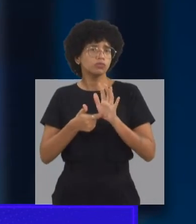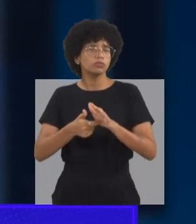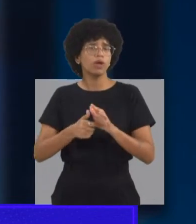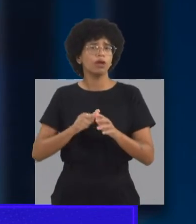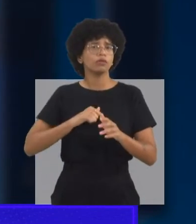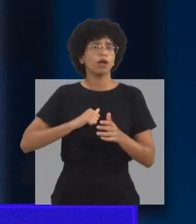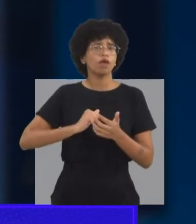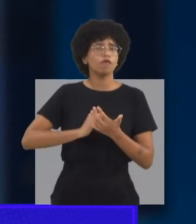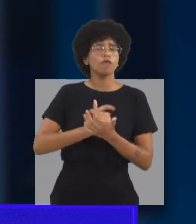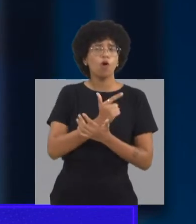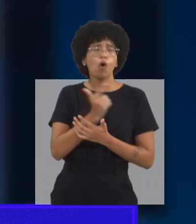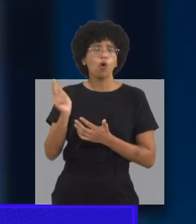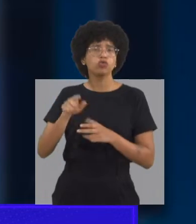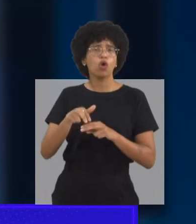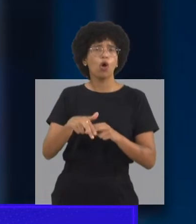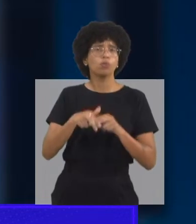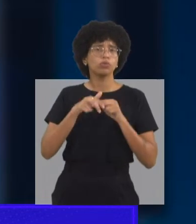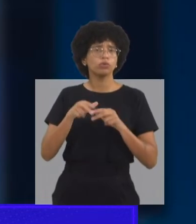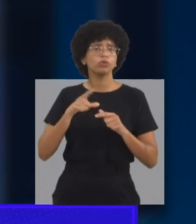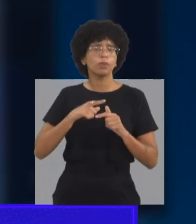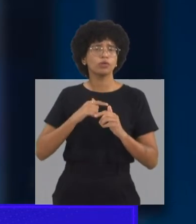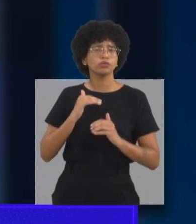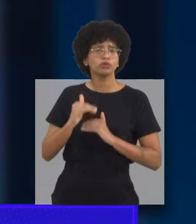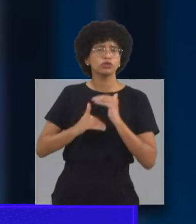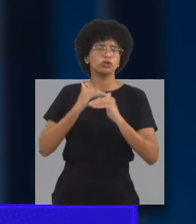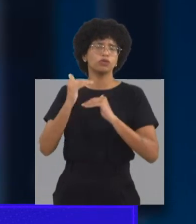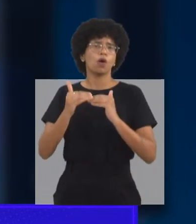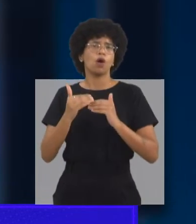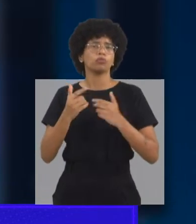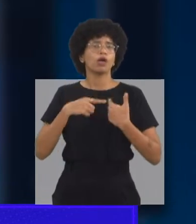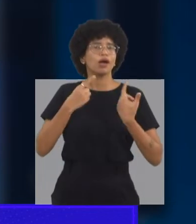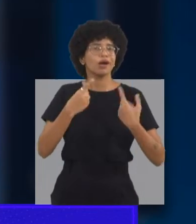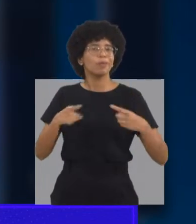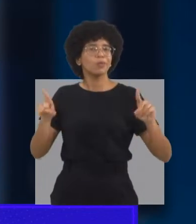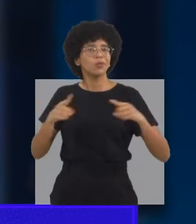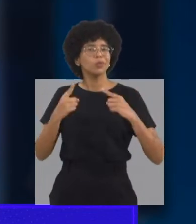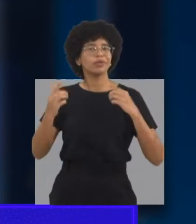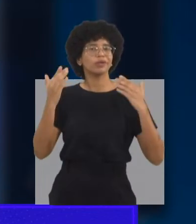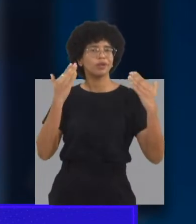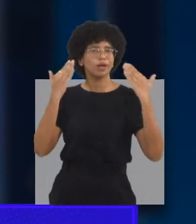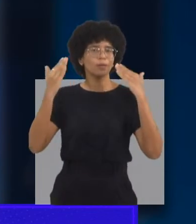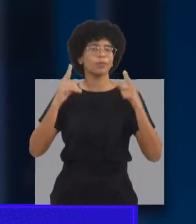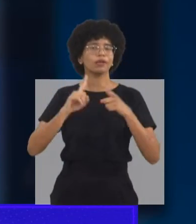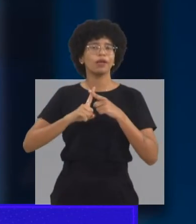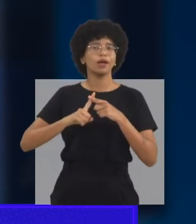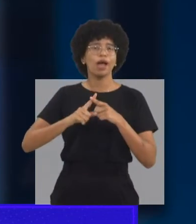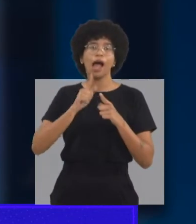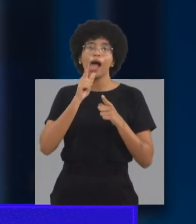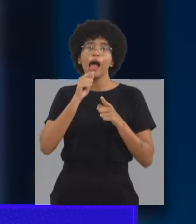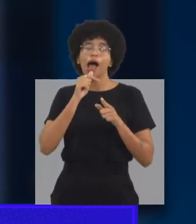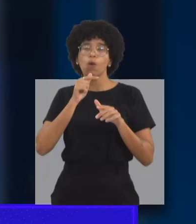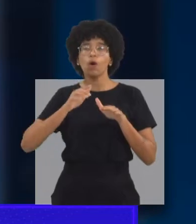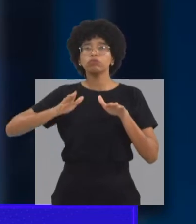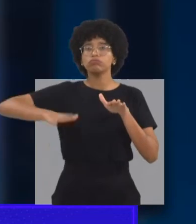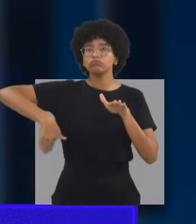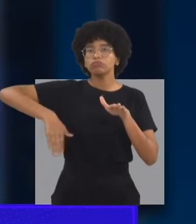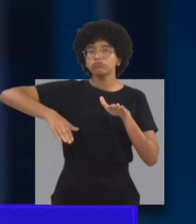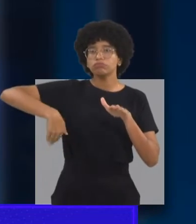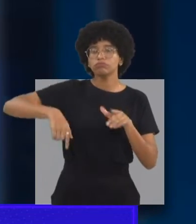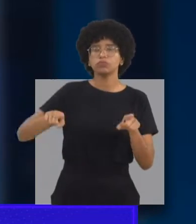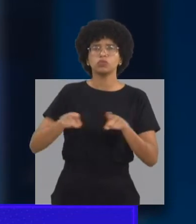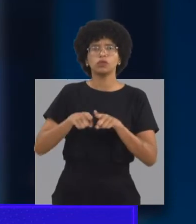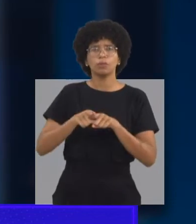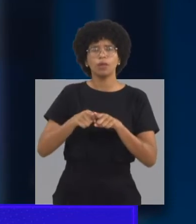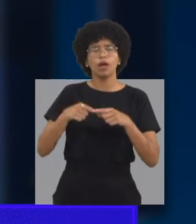às vezes, Chico, o educador físico também, o condicionador, o educador físico, o fisioterapeuta, e